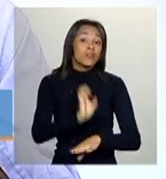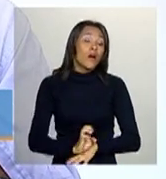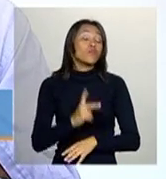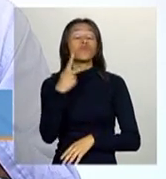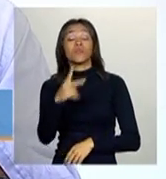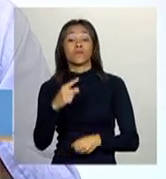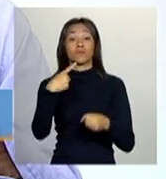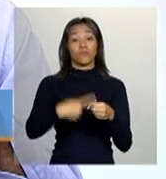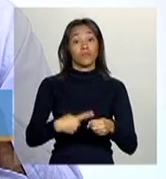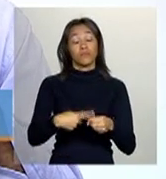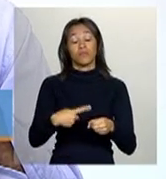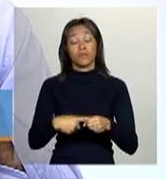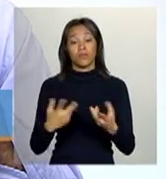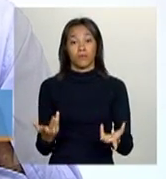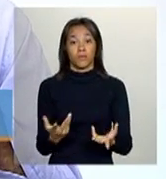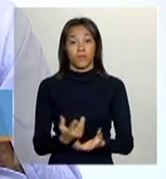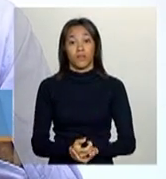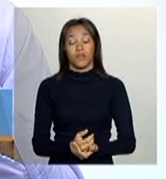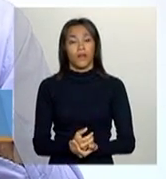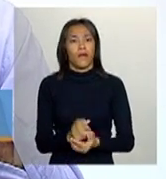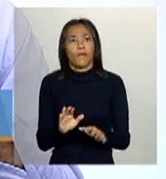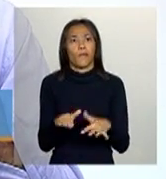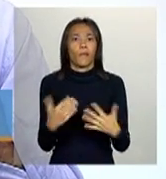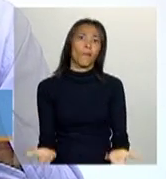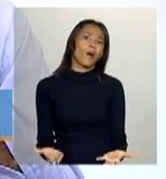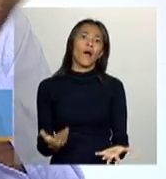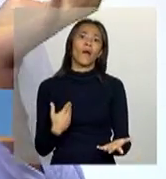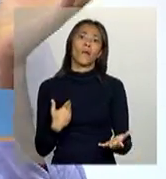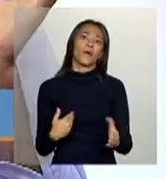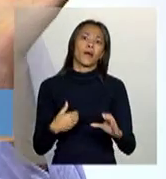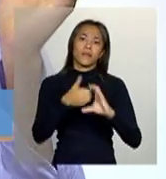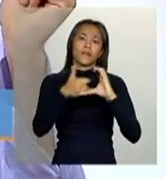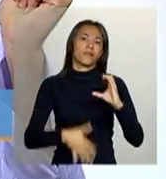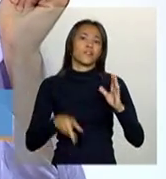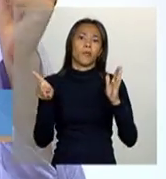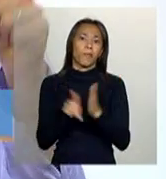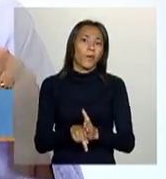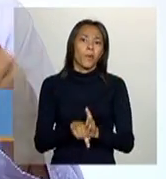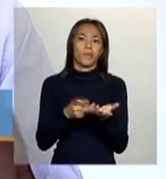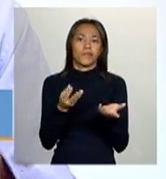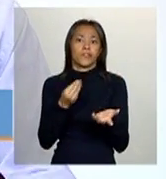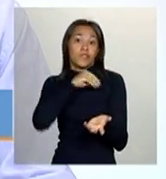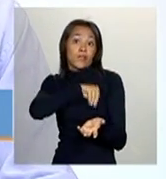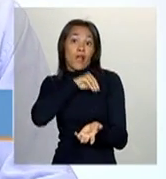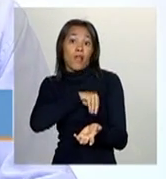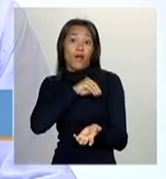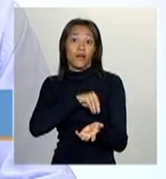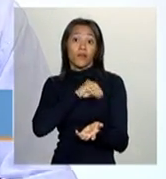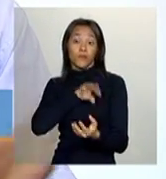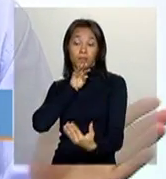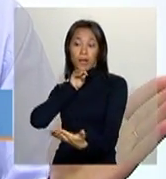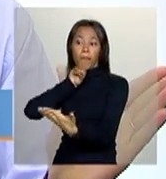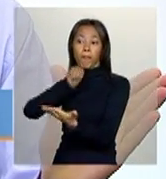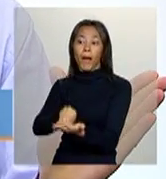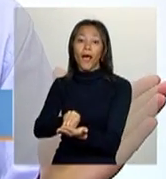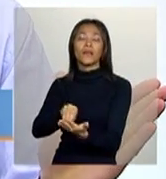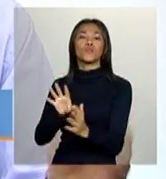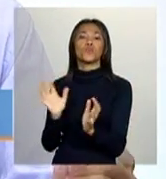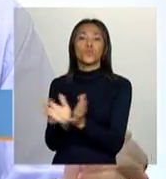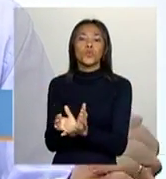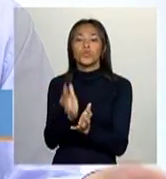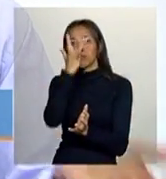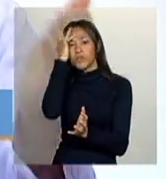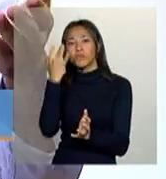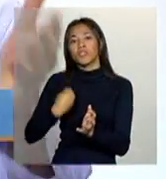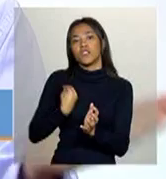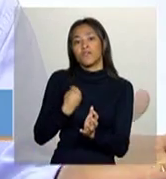município qual é o perfil de renda que está no cadastro de população ribeirinha